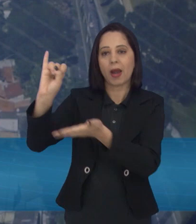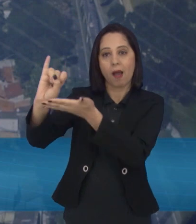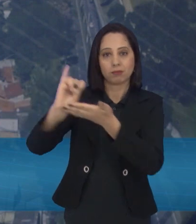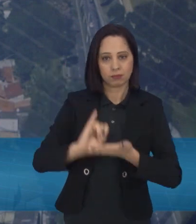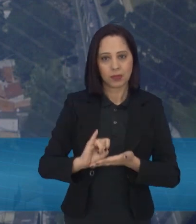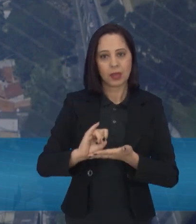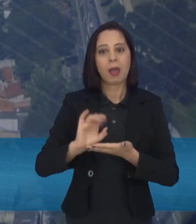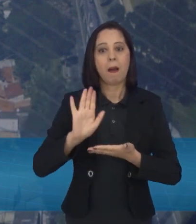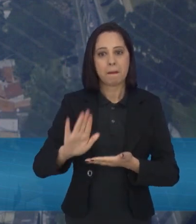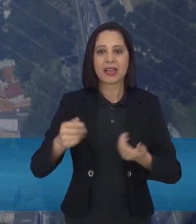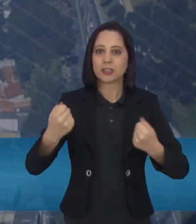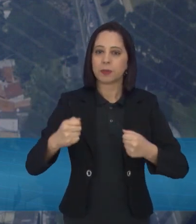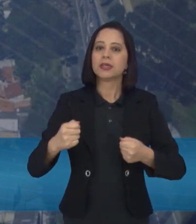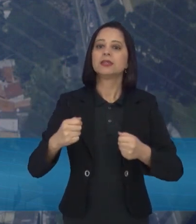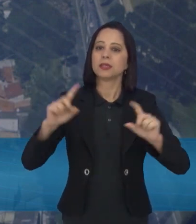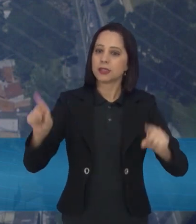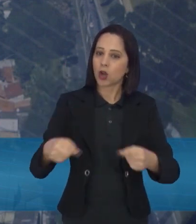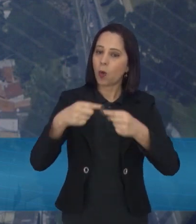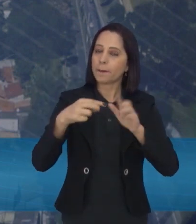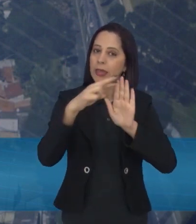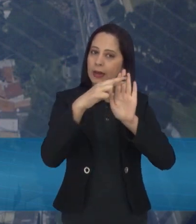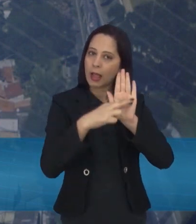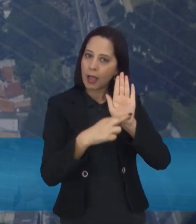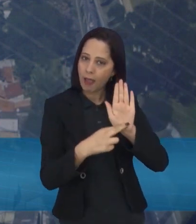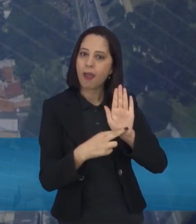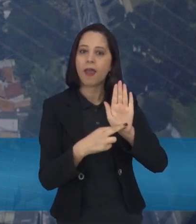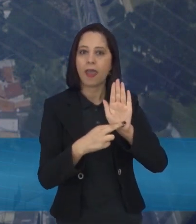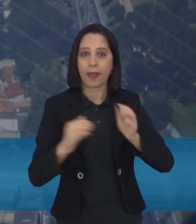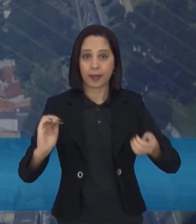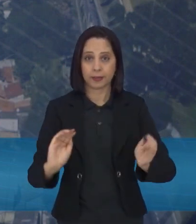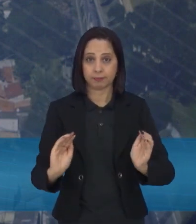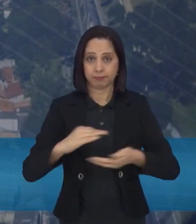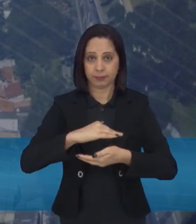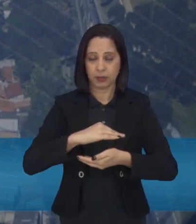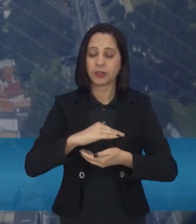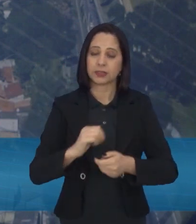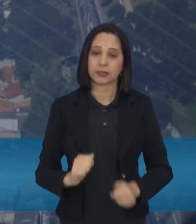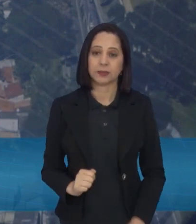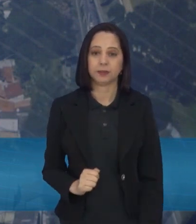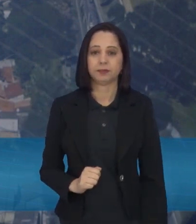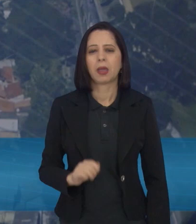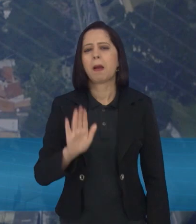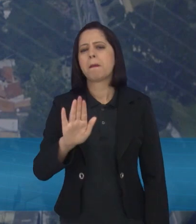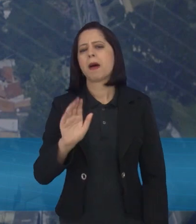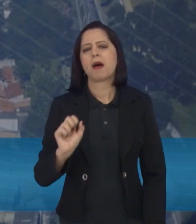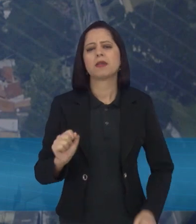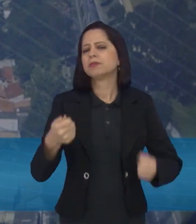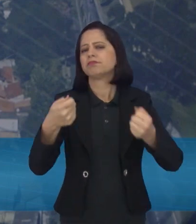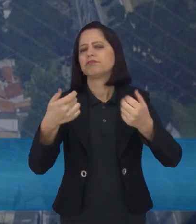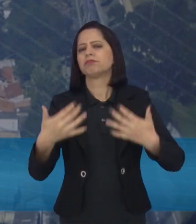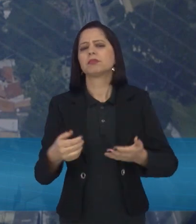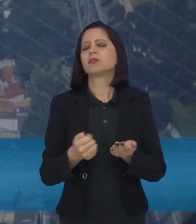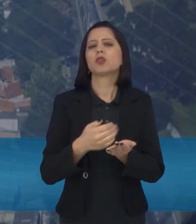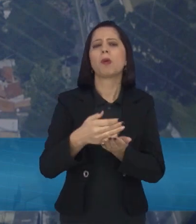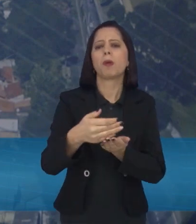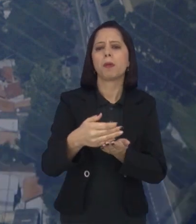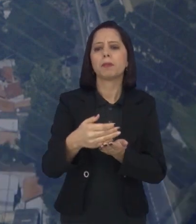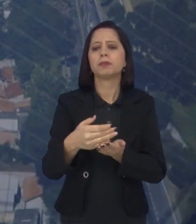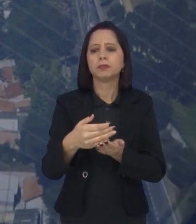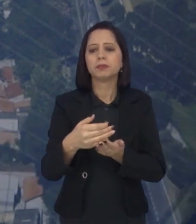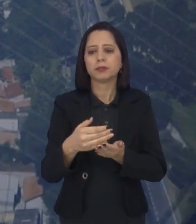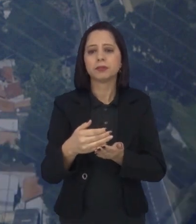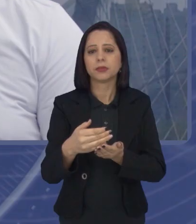nas conformidades de acordo com as normas da Anvisa. Marcelo, para a gente começar aqui então,